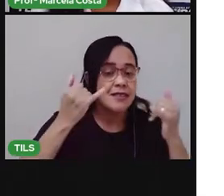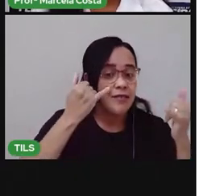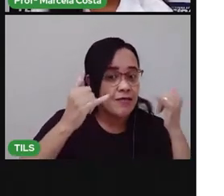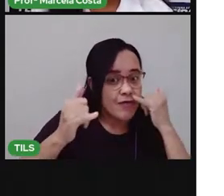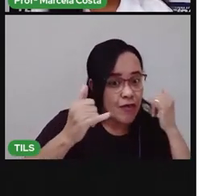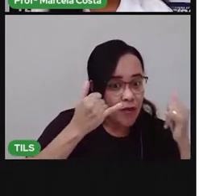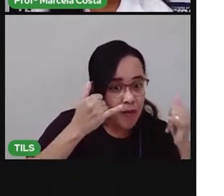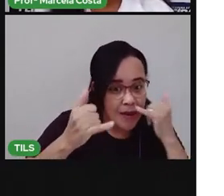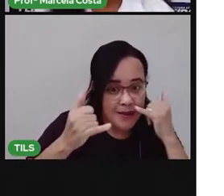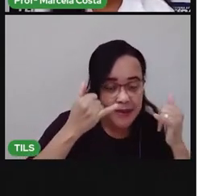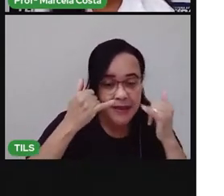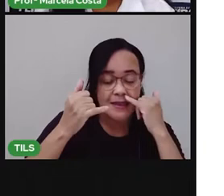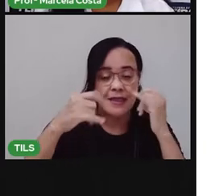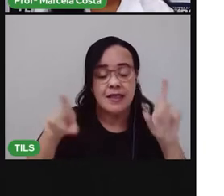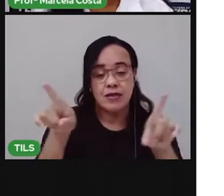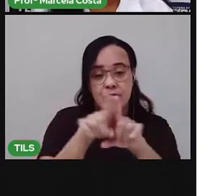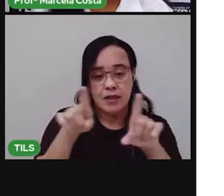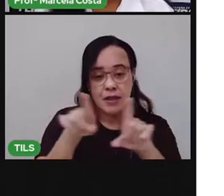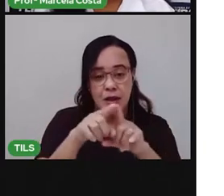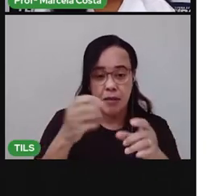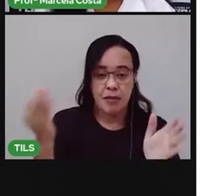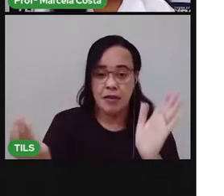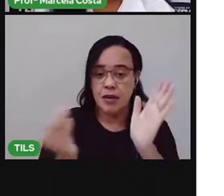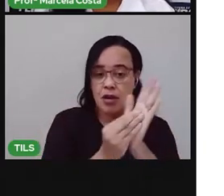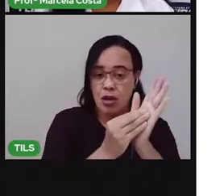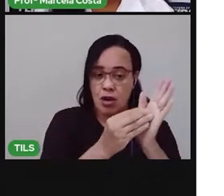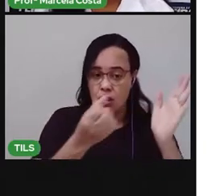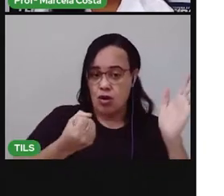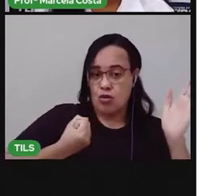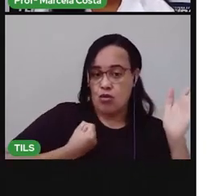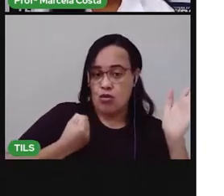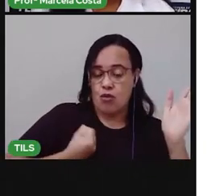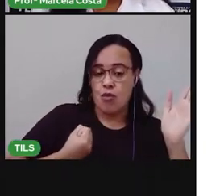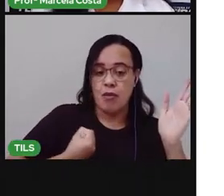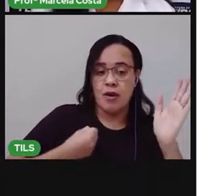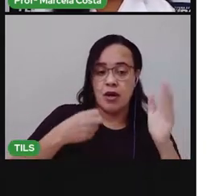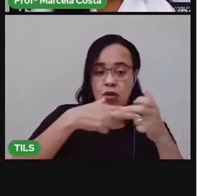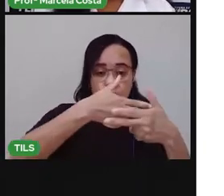enumerar elementos, tarefas.